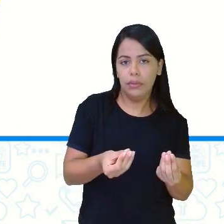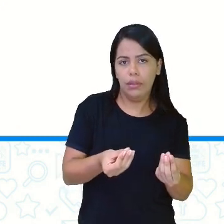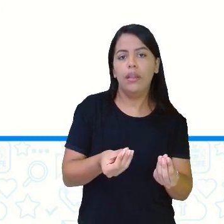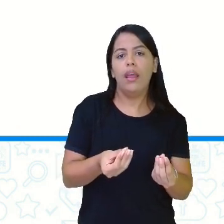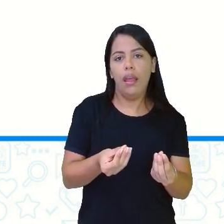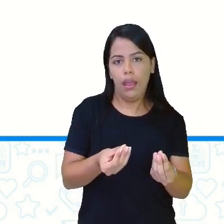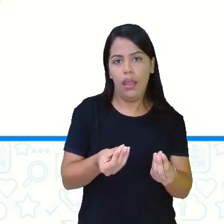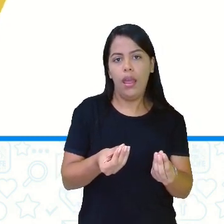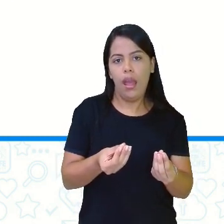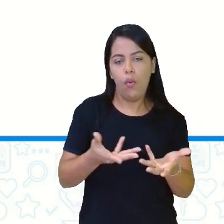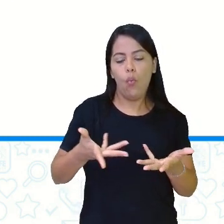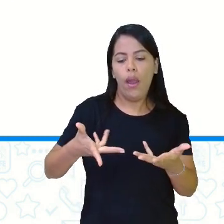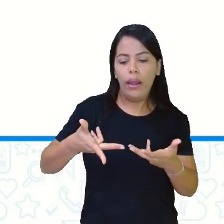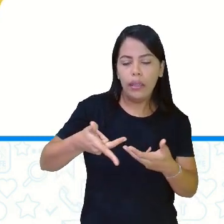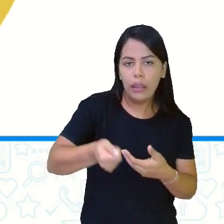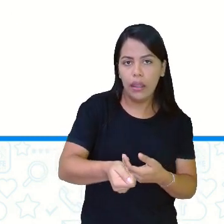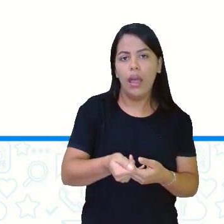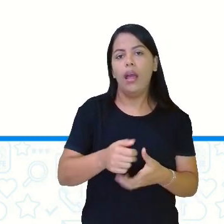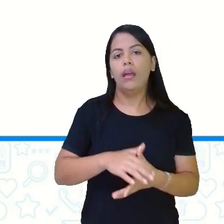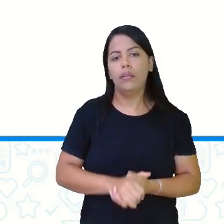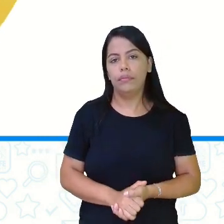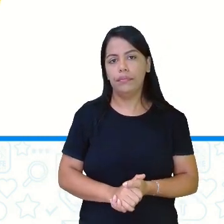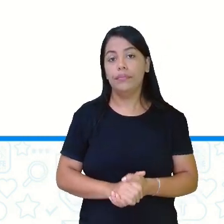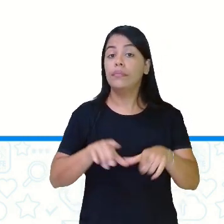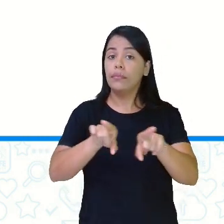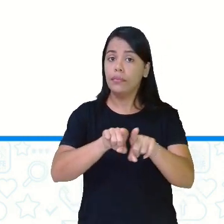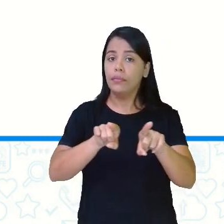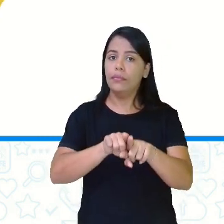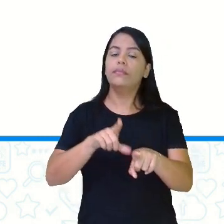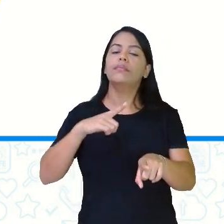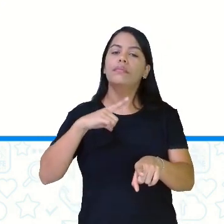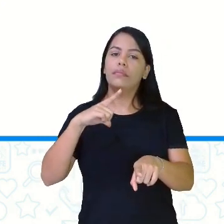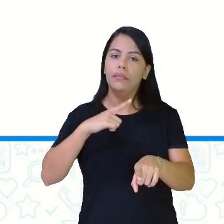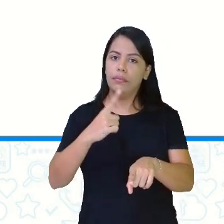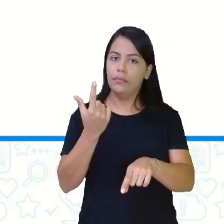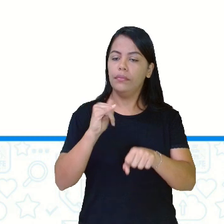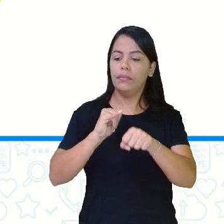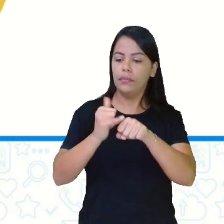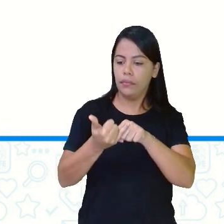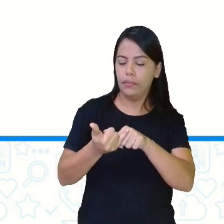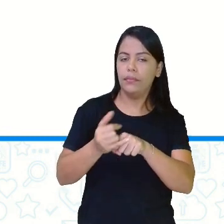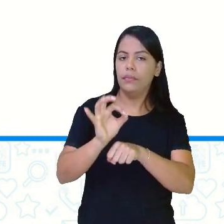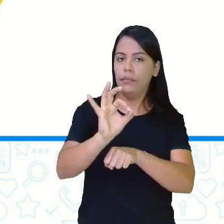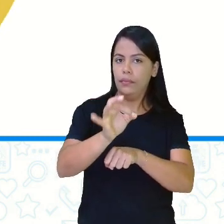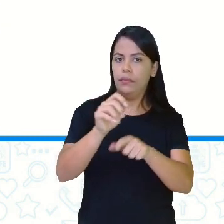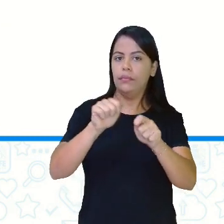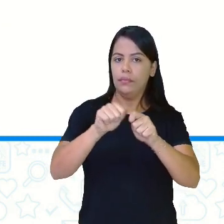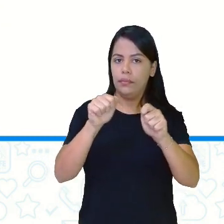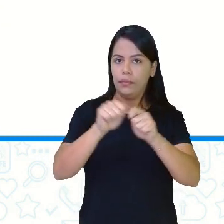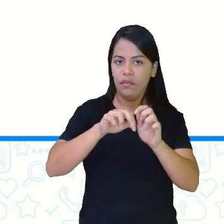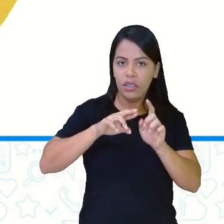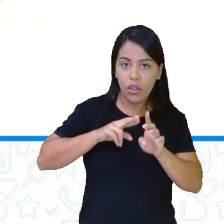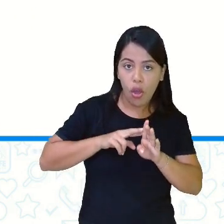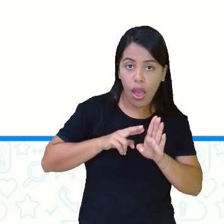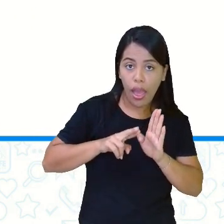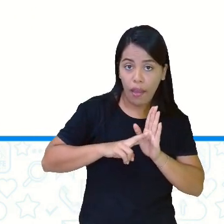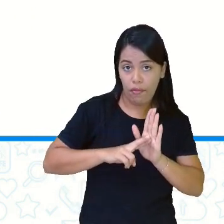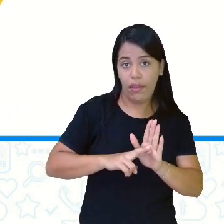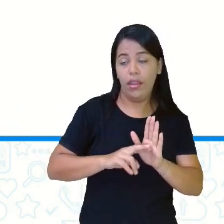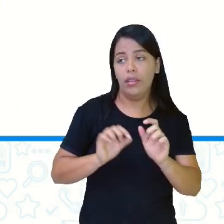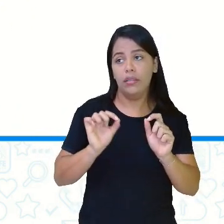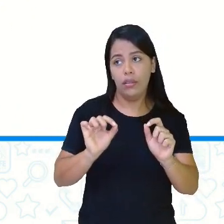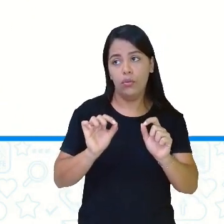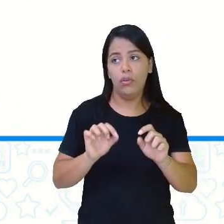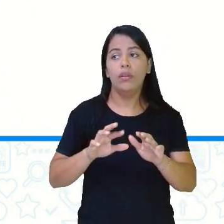amarelinhas, tá? Então, aí também é um adjetivo, tá? Se tá se referindo às borboletas.